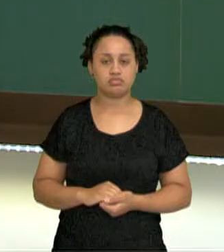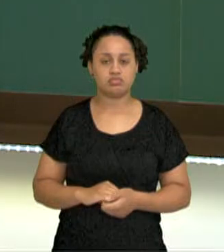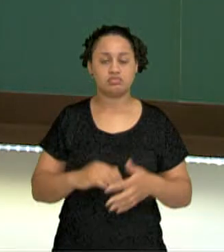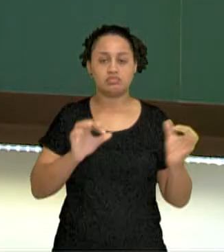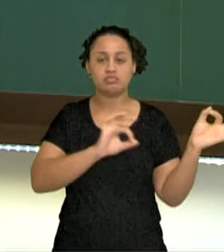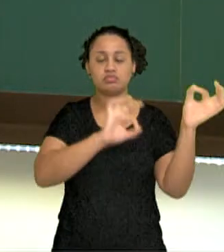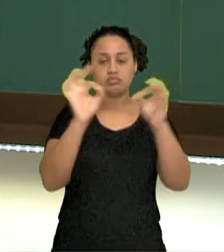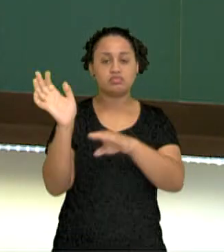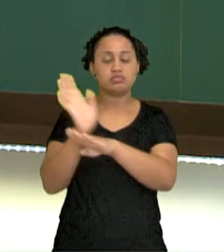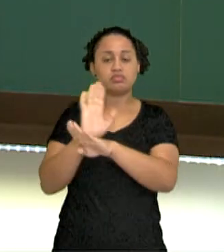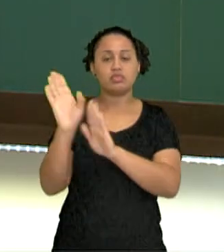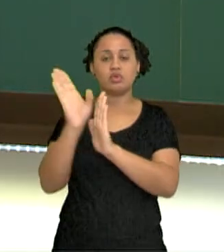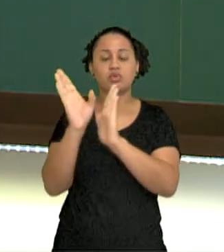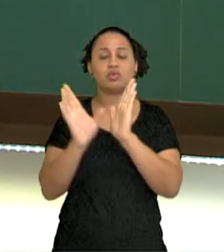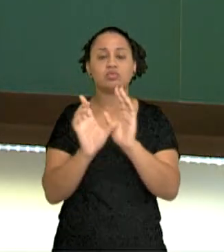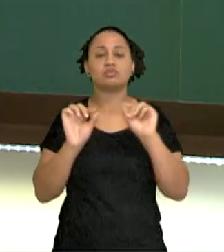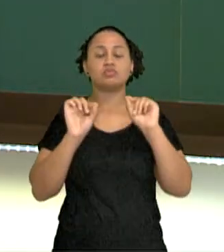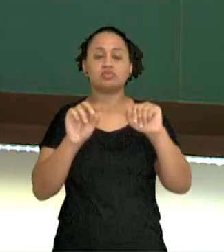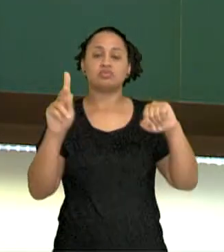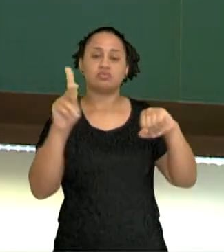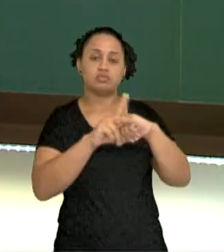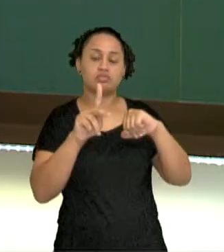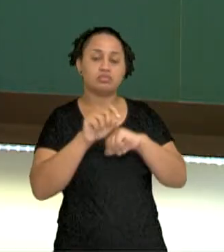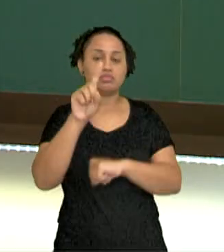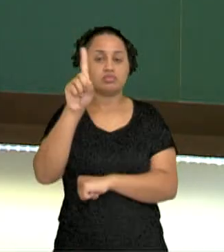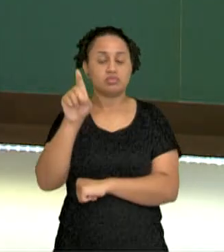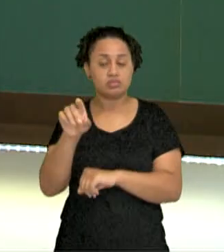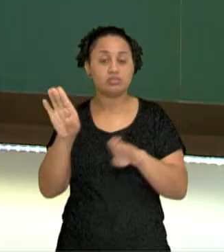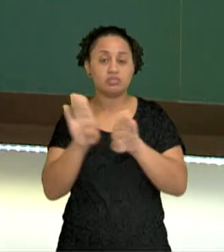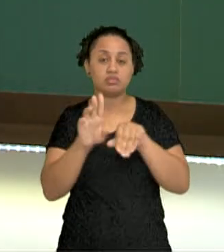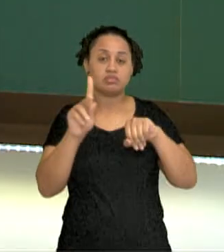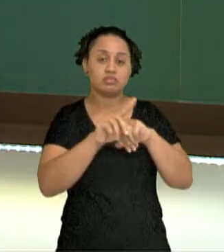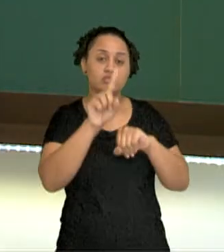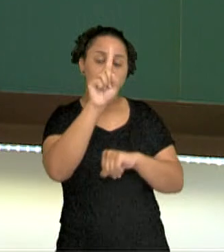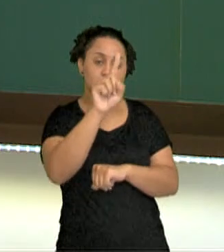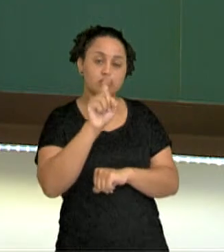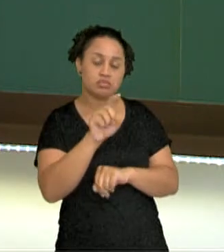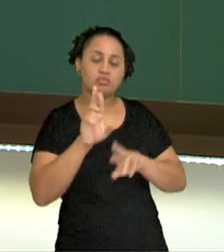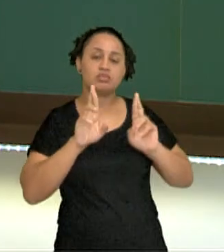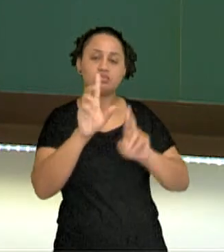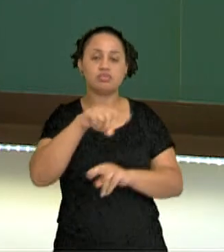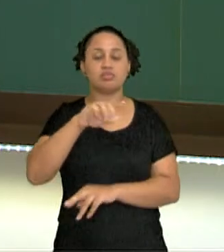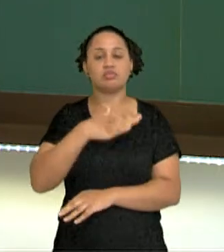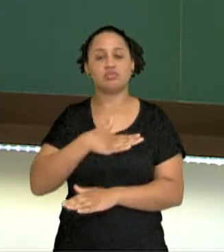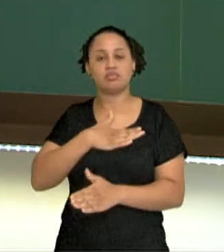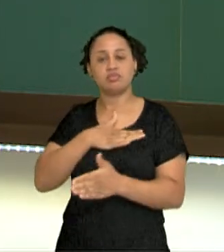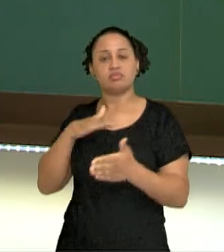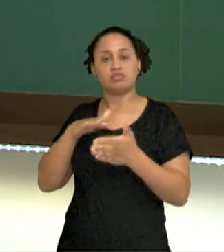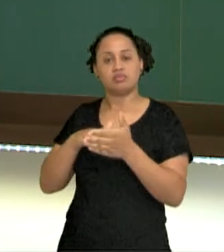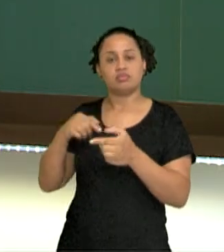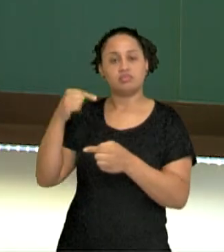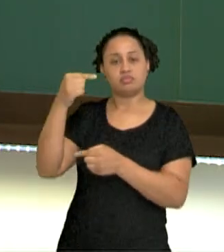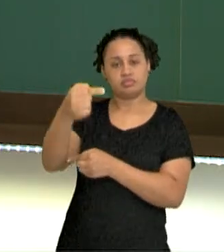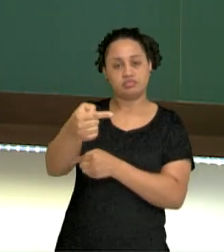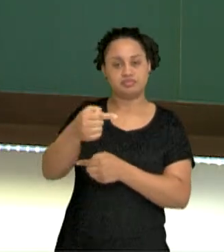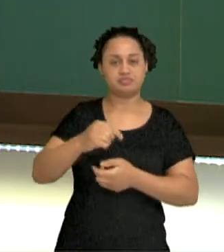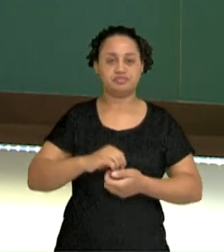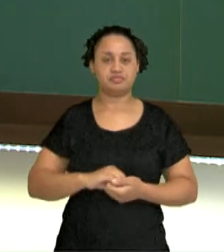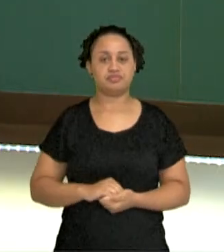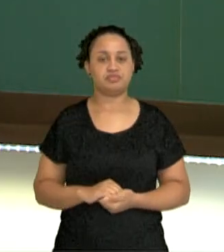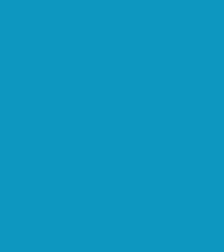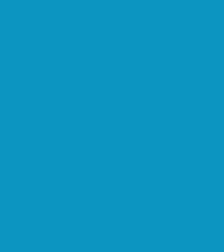Neste vídeo, nós falamos sobre os pronomes interrogativos e os exclamativos. Eu espero que vocês tenham gostado. Hasta luego!